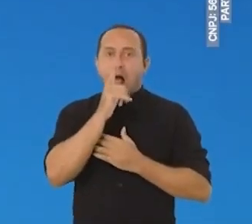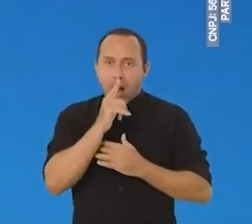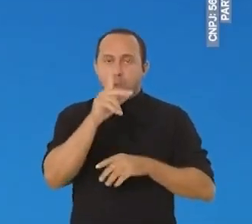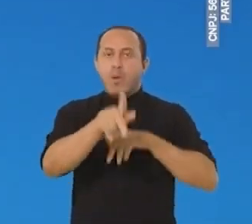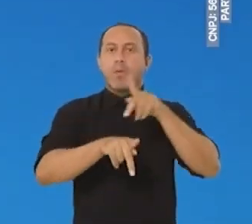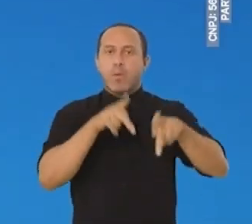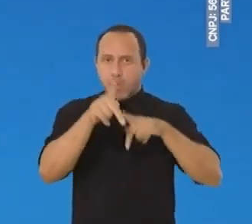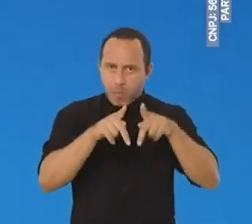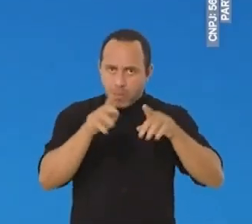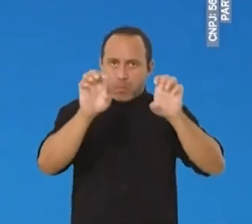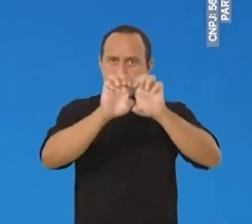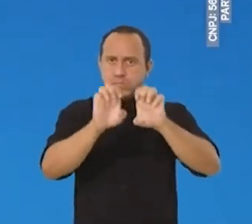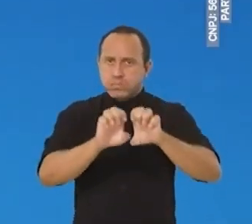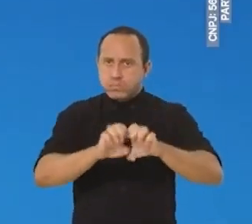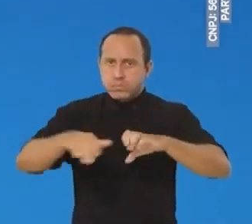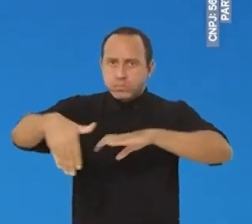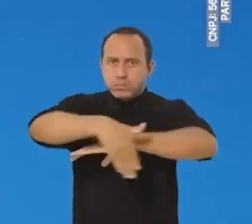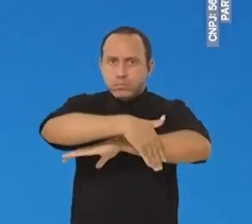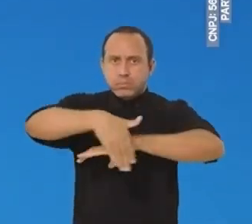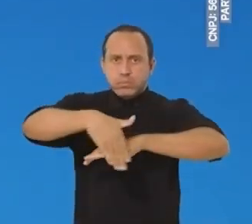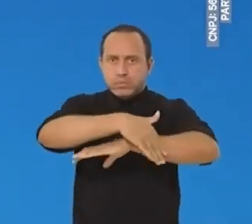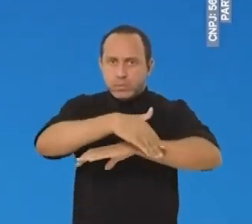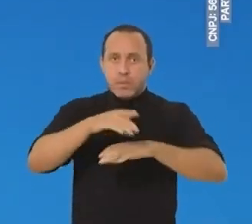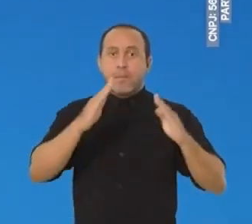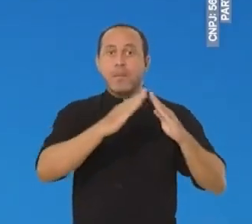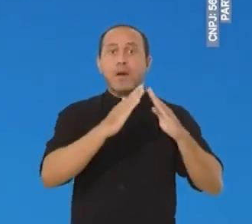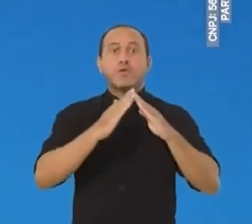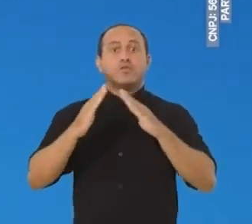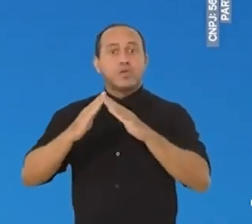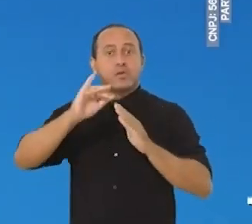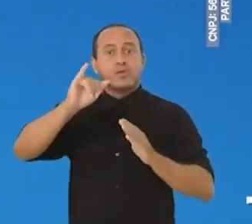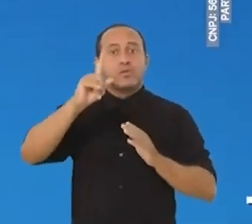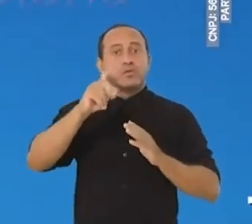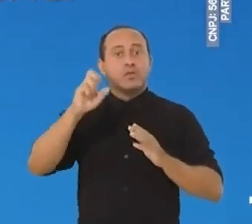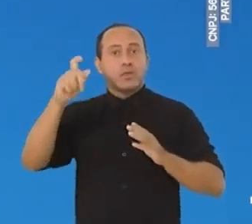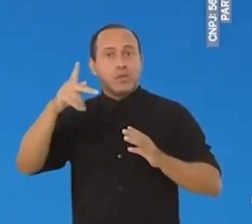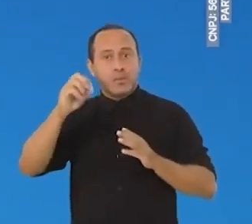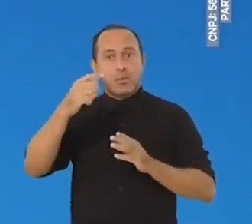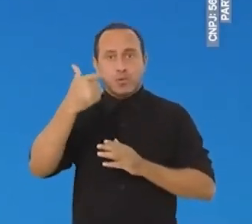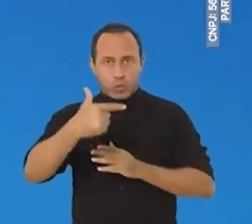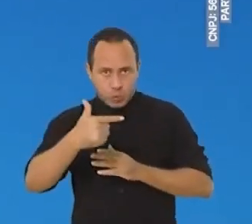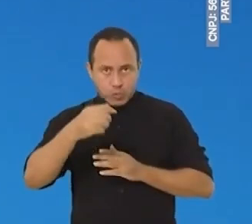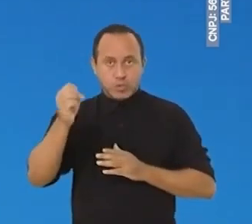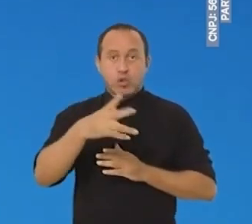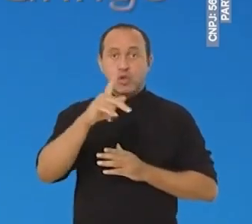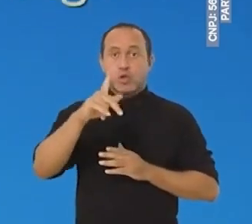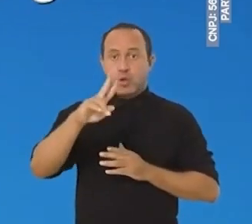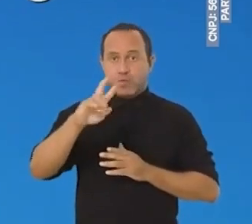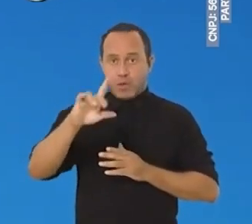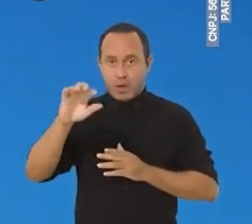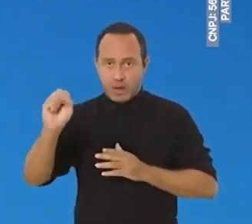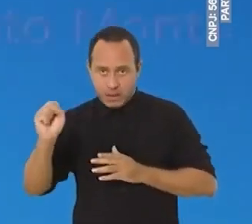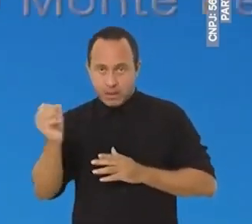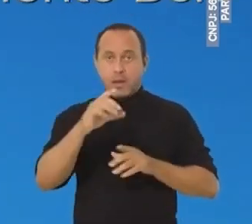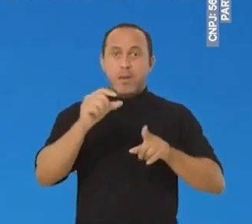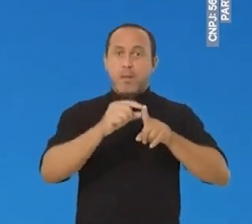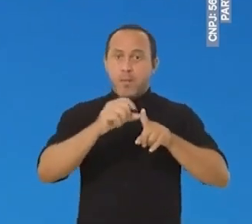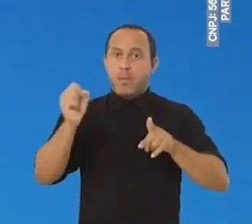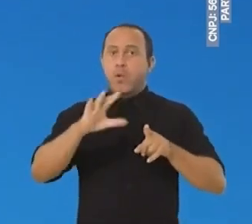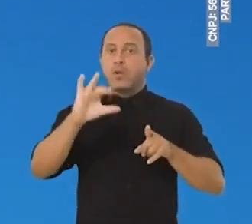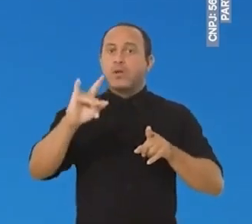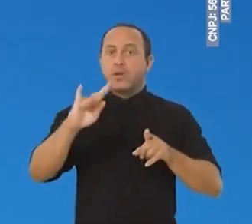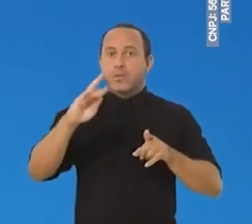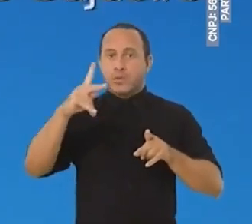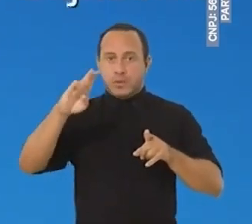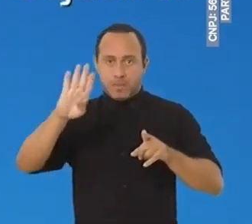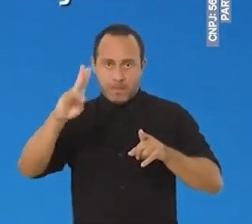abastecimento de água, drenagem e pavimentação para os moradores do Jardim Petrópolis 2, Nova Olaria, Porto do